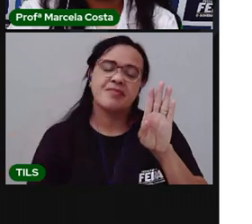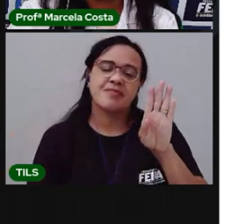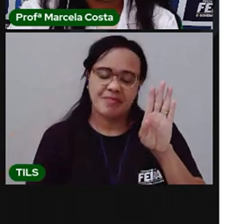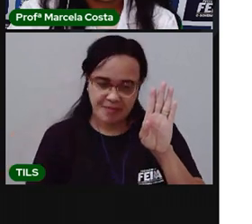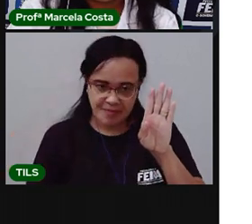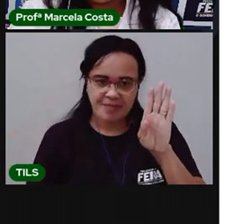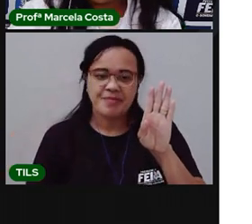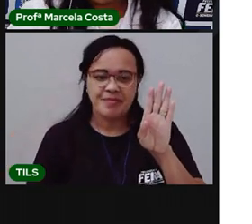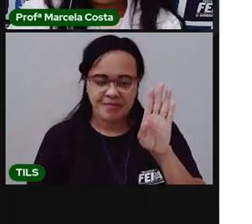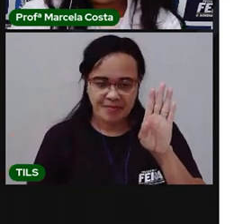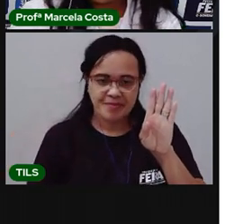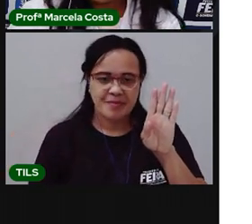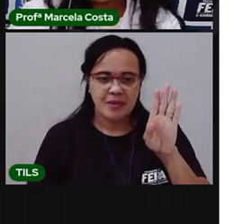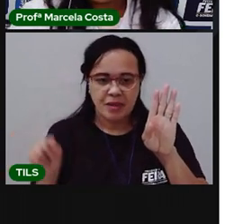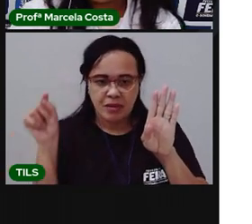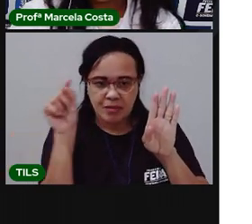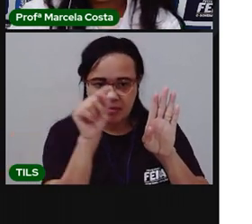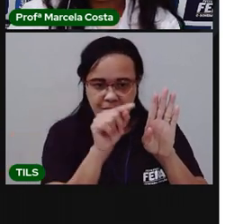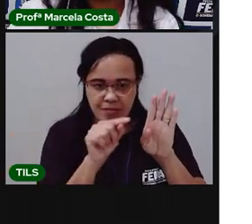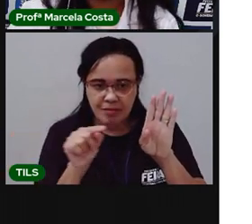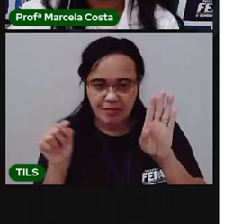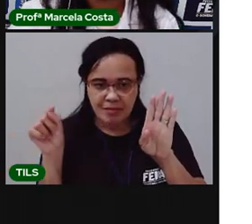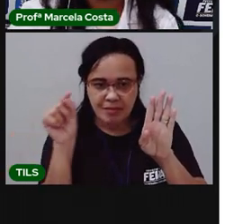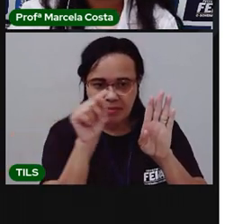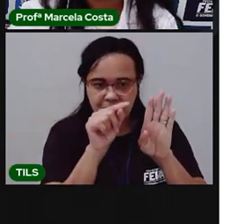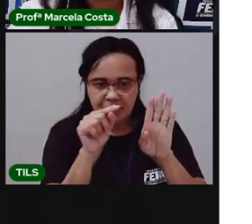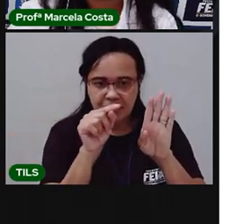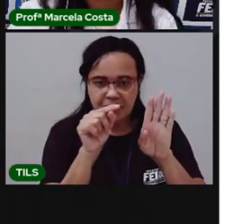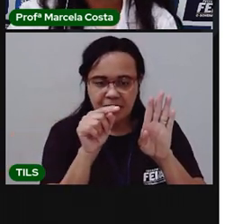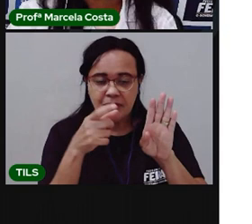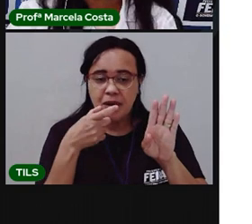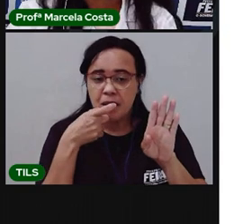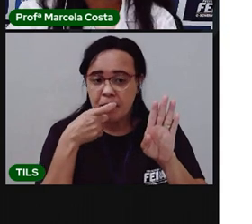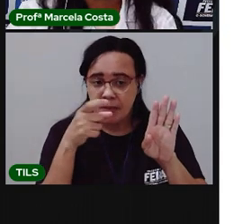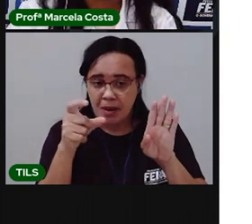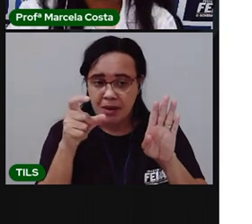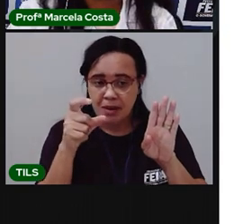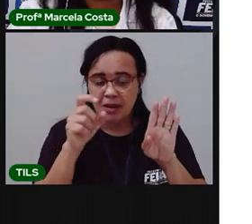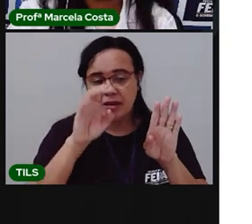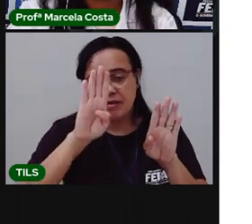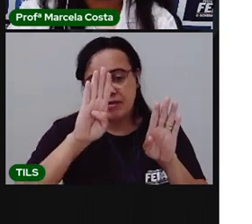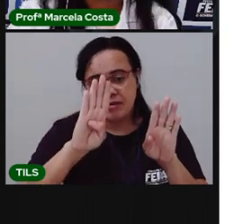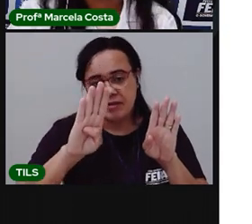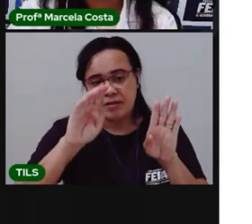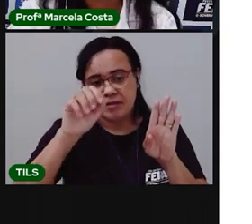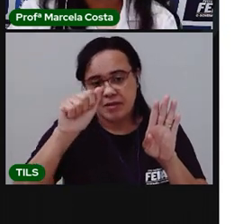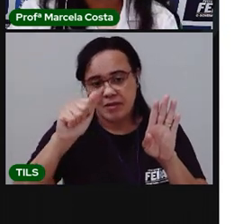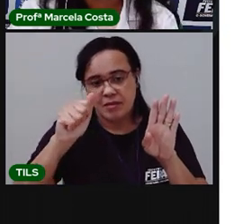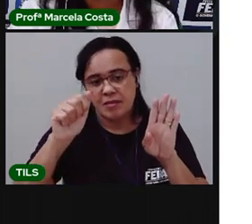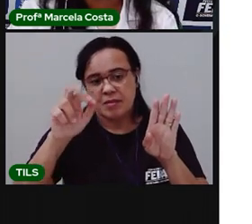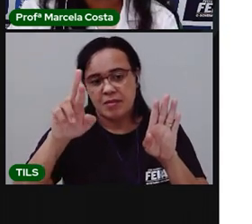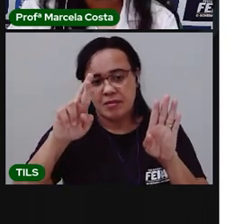começo. Circula aí na sua tarefa. Essa palavrinha. Barata.